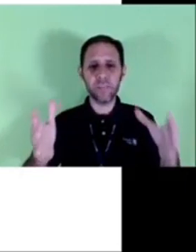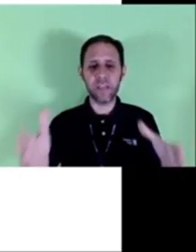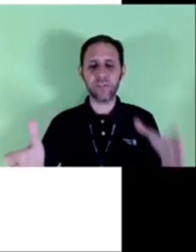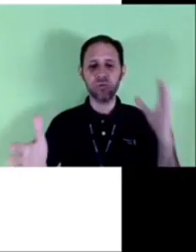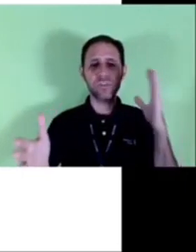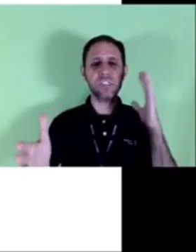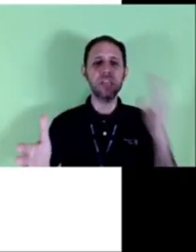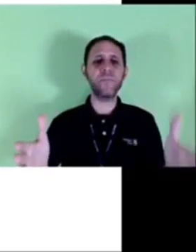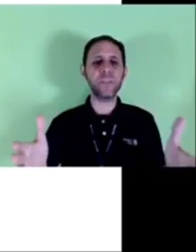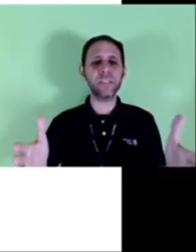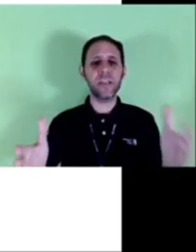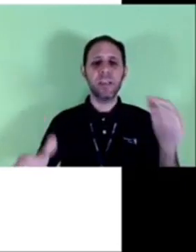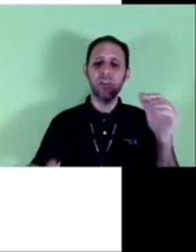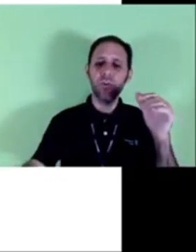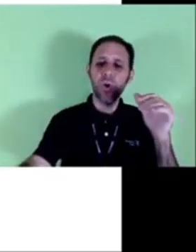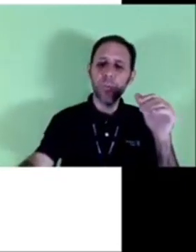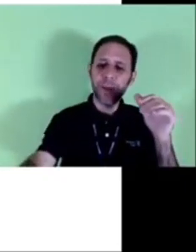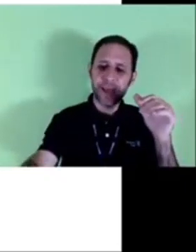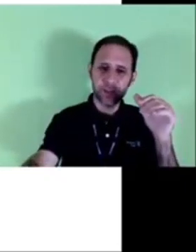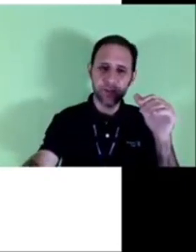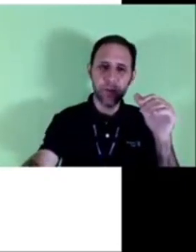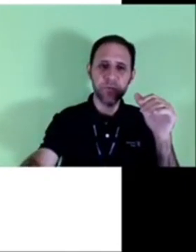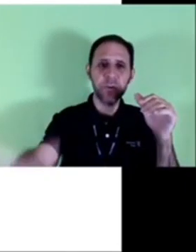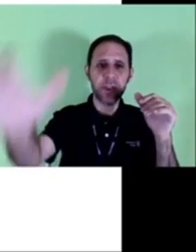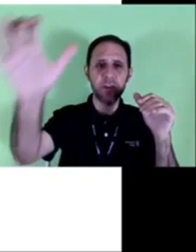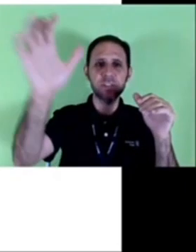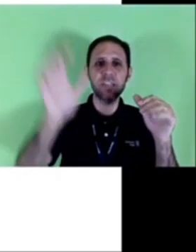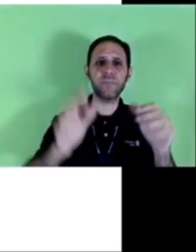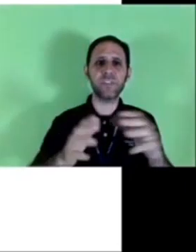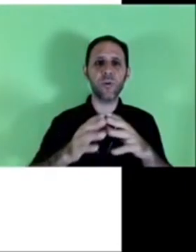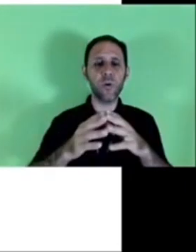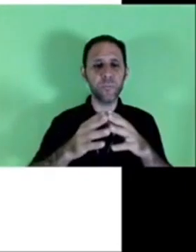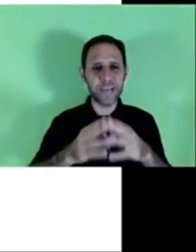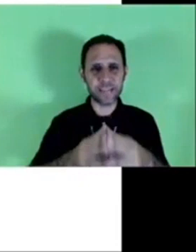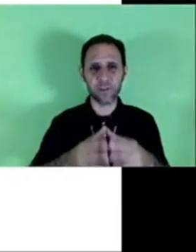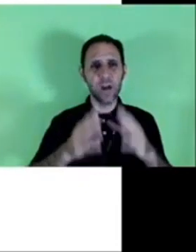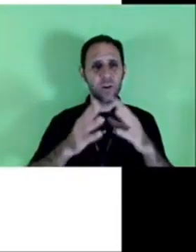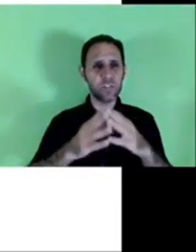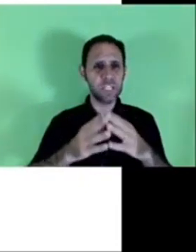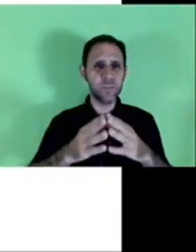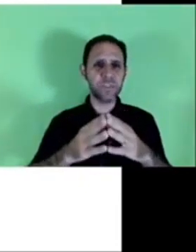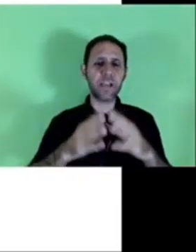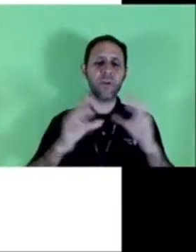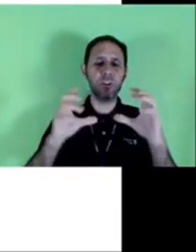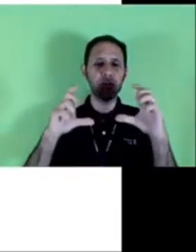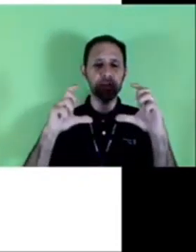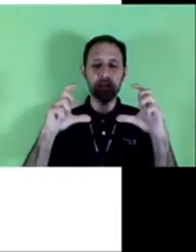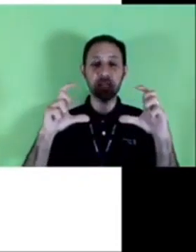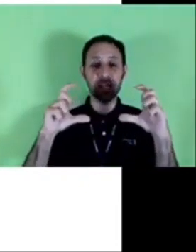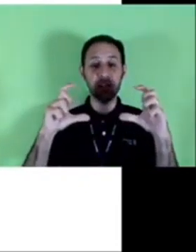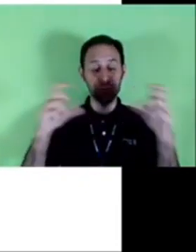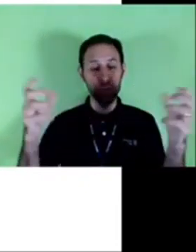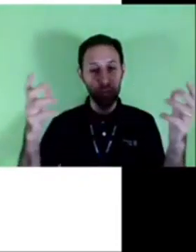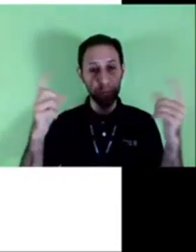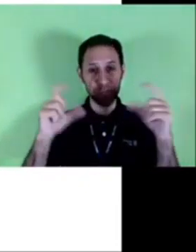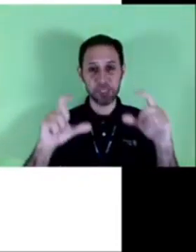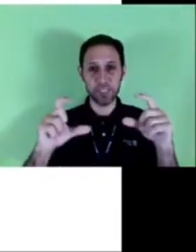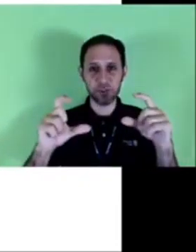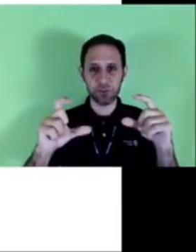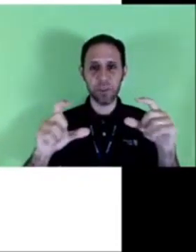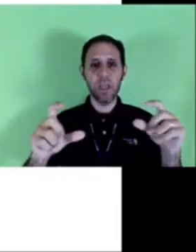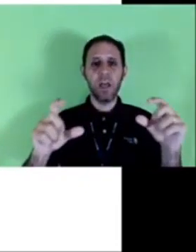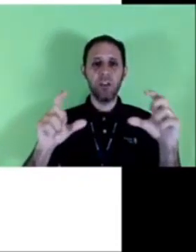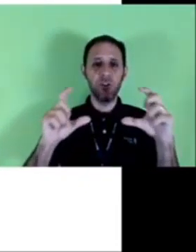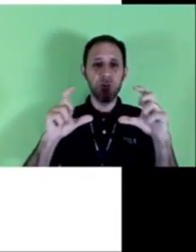requerimentos o simples e o complexo vamos ver o que é o simples e o complexo o simples é quando eu consigo escrever tudo o que eu